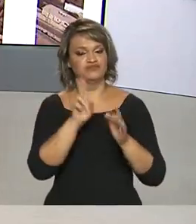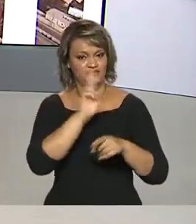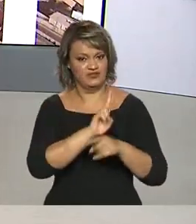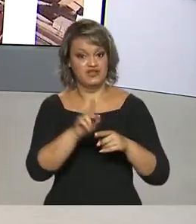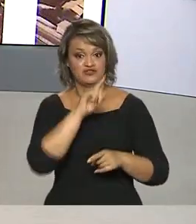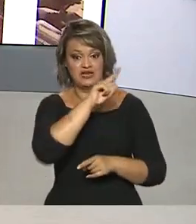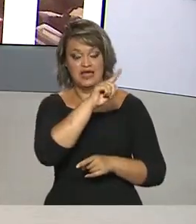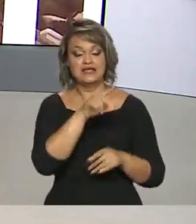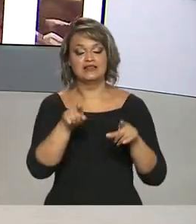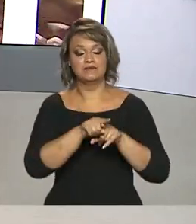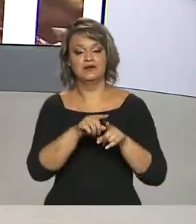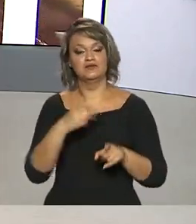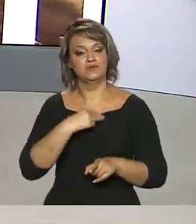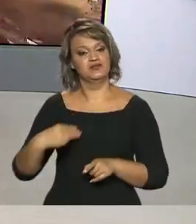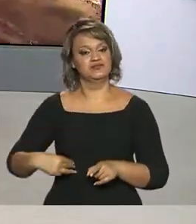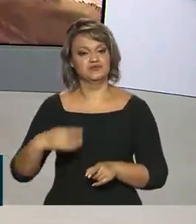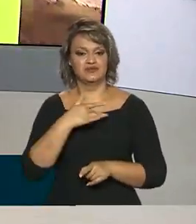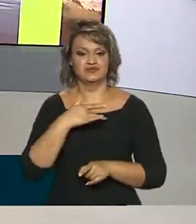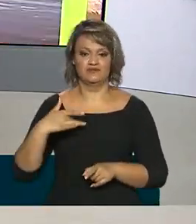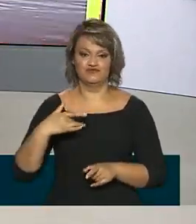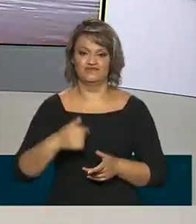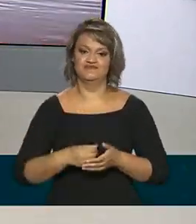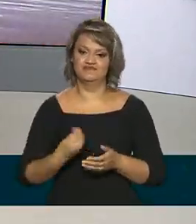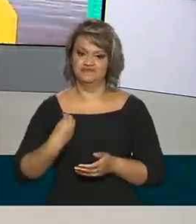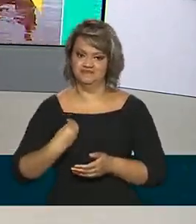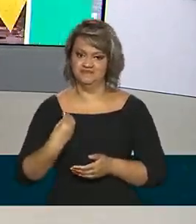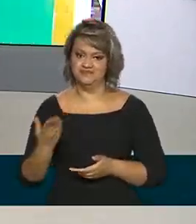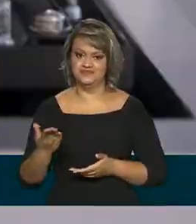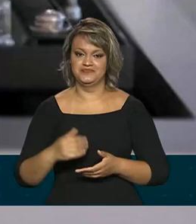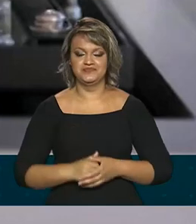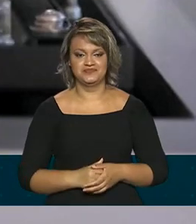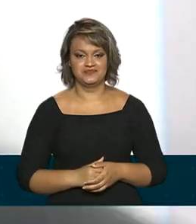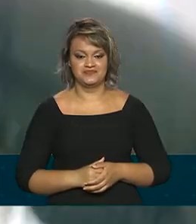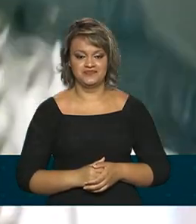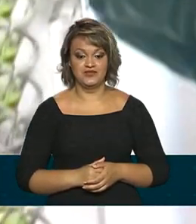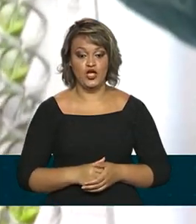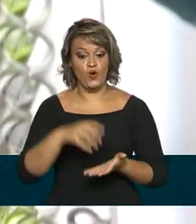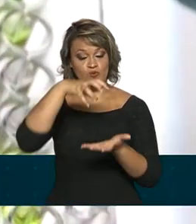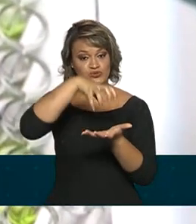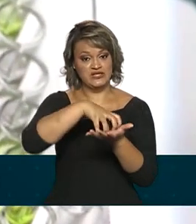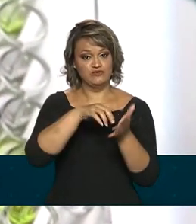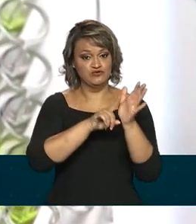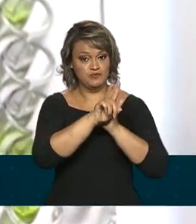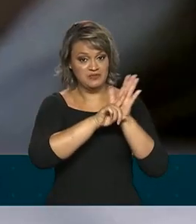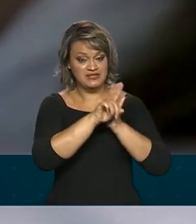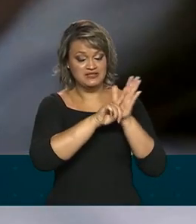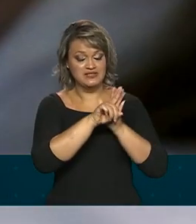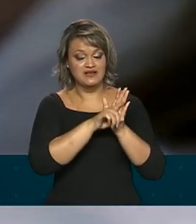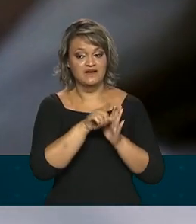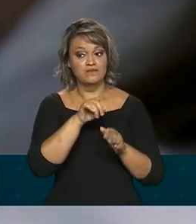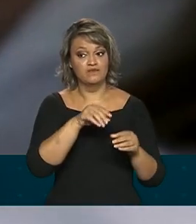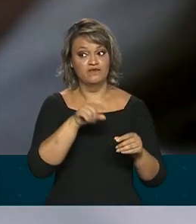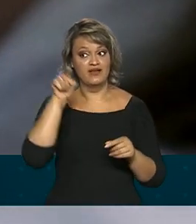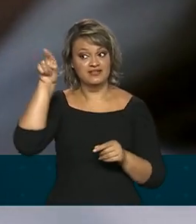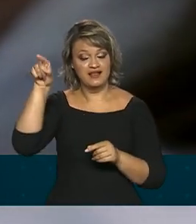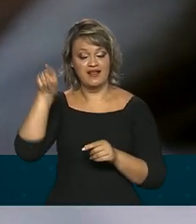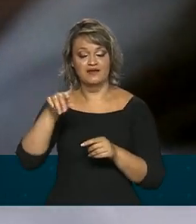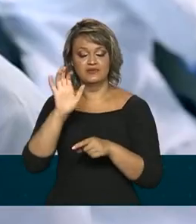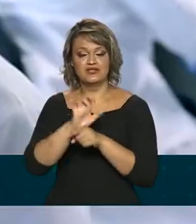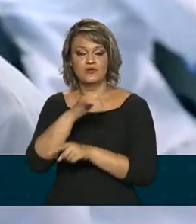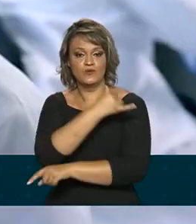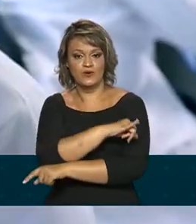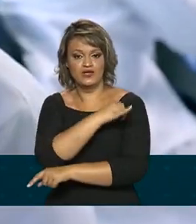e do ministro da Saúde, Marcelo Queiroga. O Centro de Pesquisa funcionará no Rio de Janeiro e